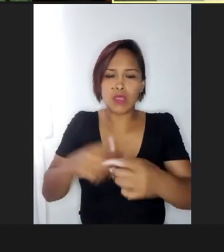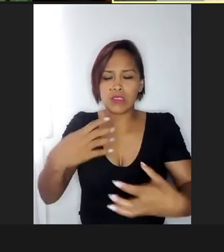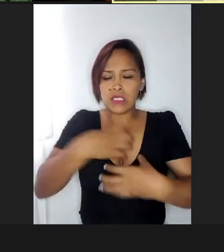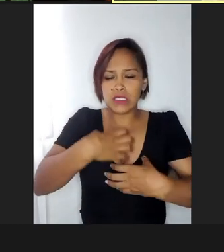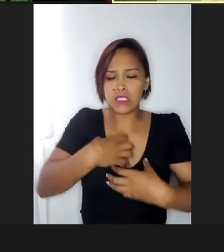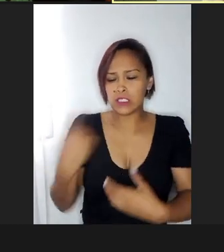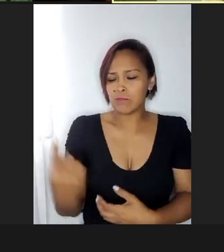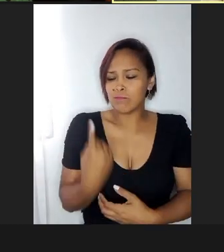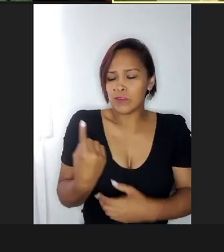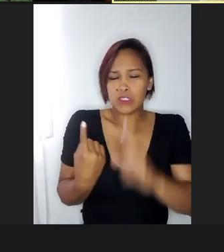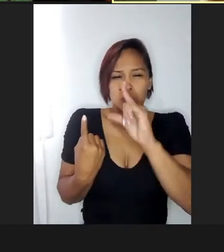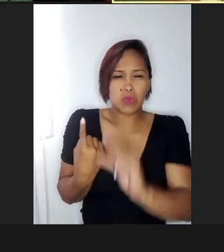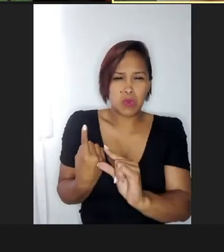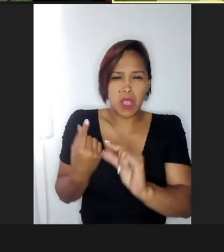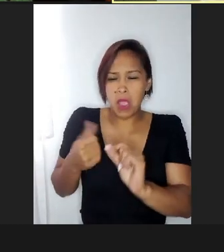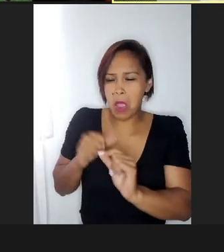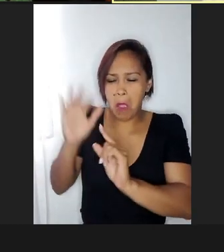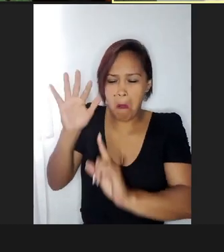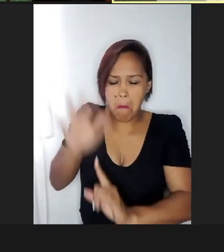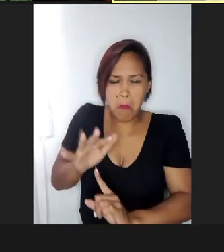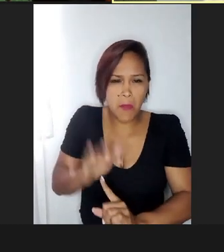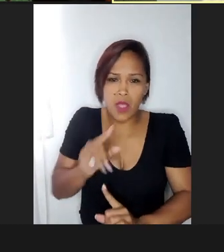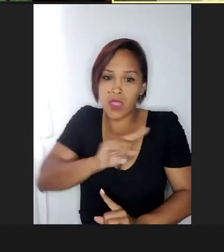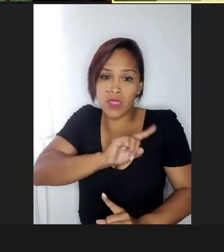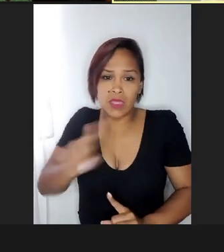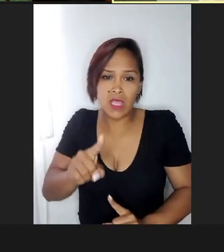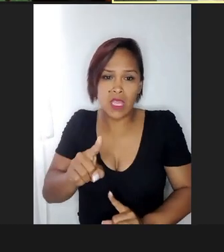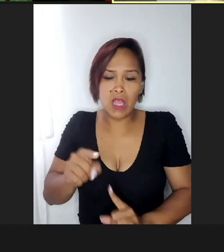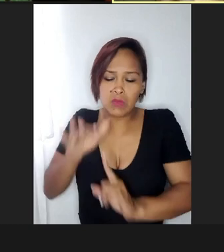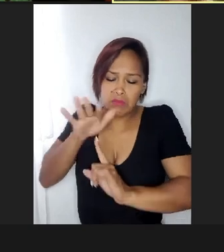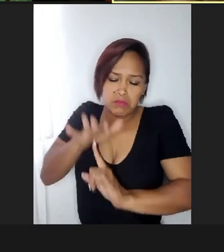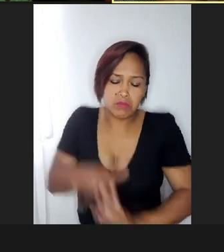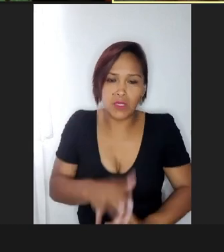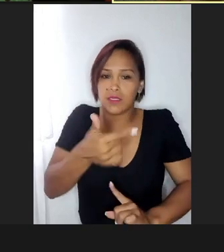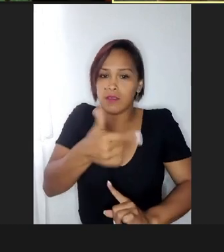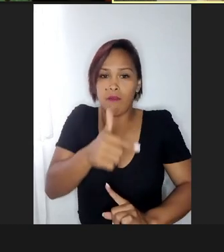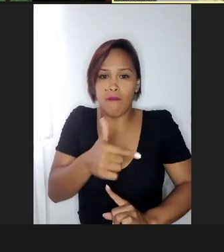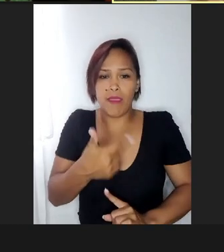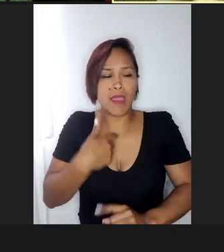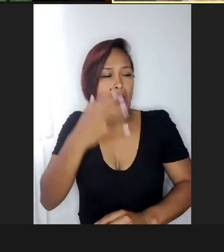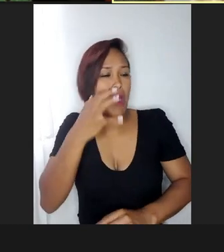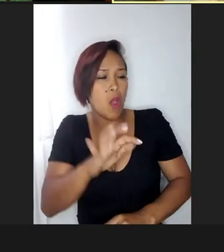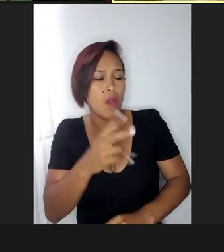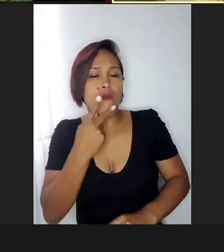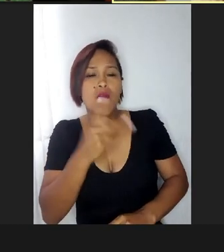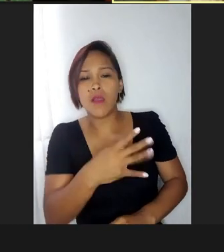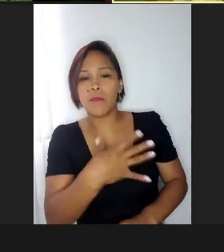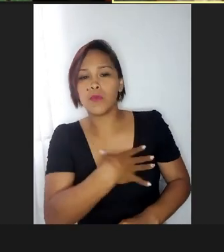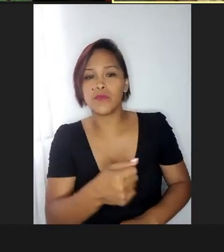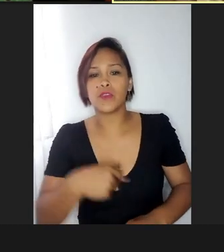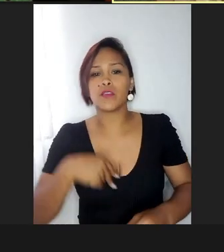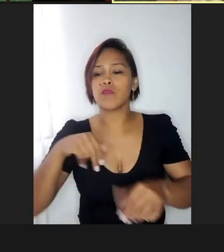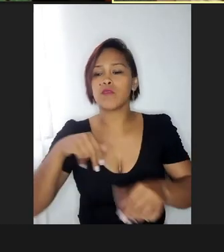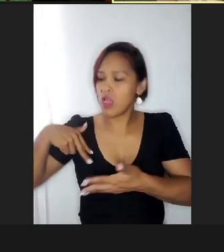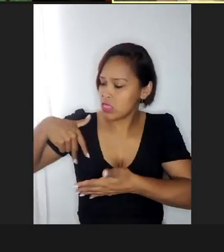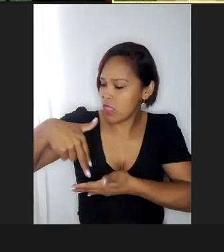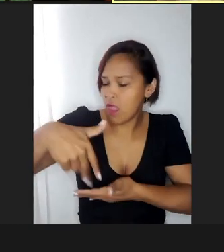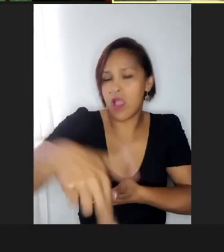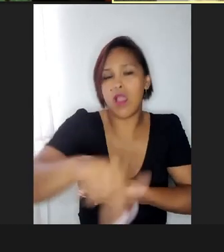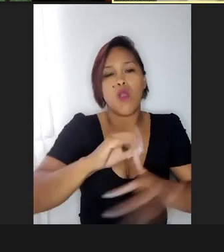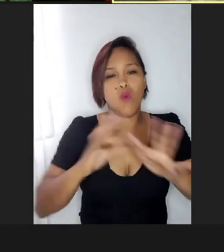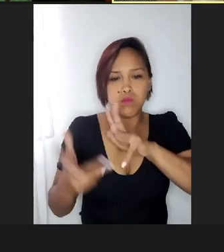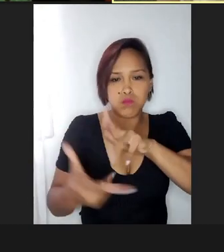minoria, coitados, ah, eu não quero que olhem para o meu filho, vamos botar nosso filho para desfilar nesse mundo, desfilar suas